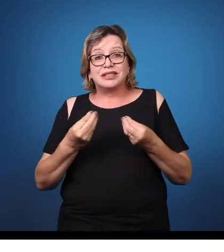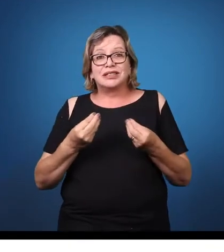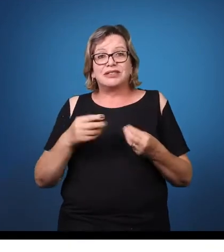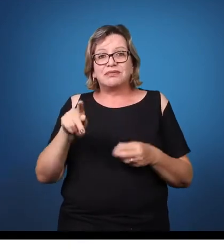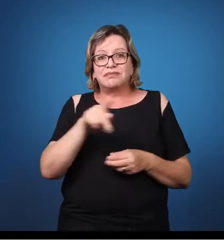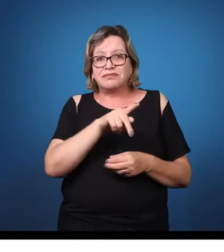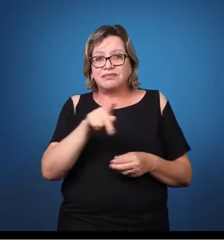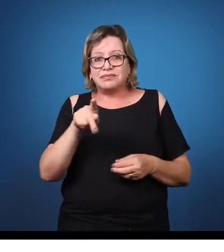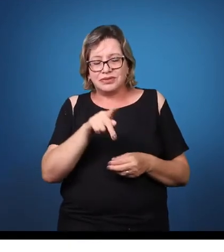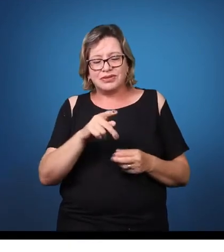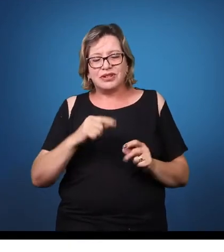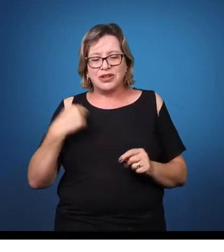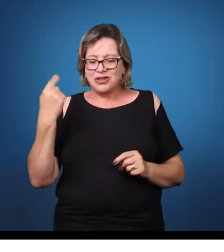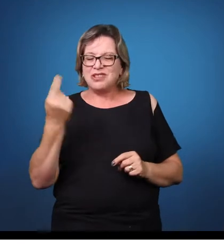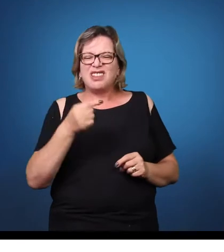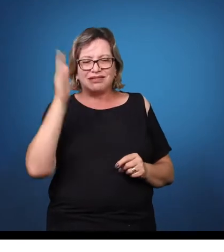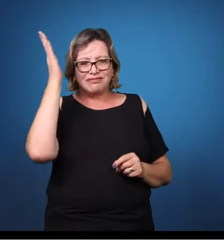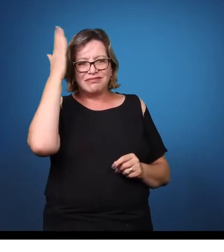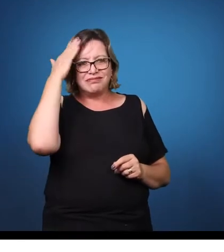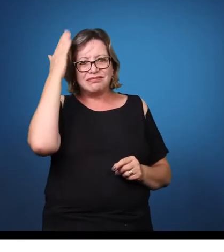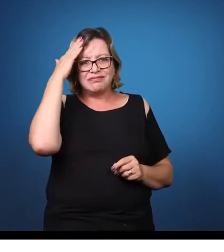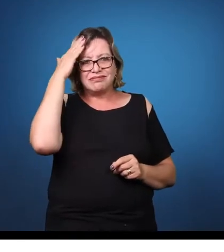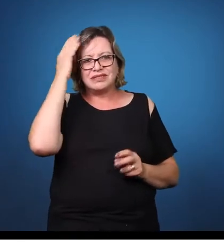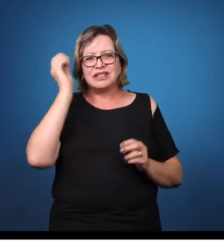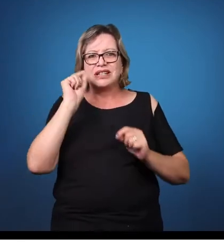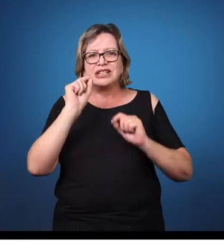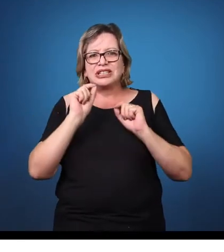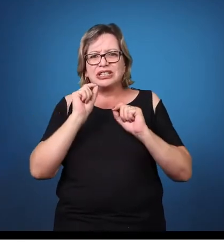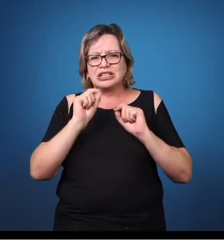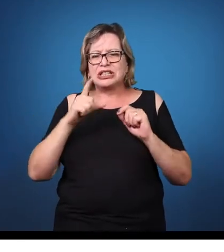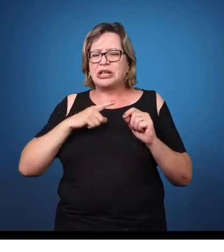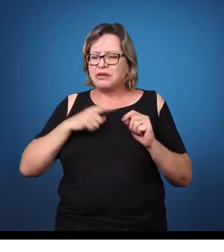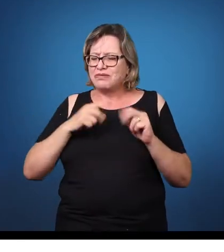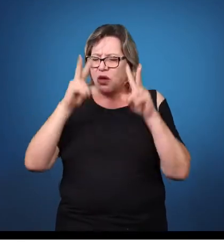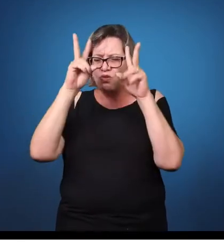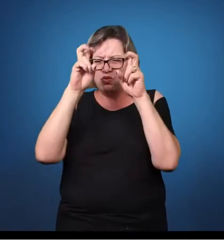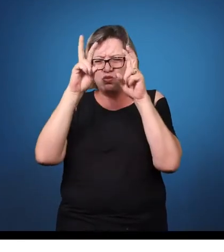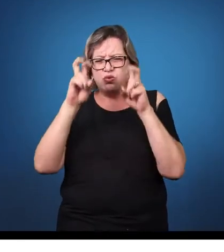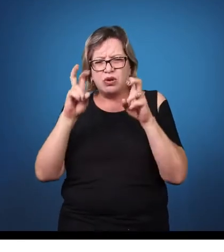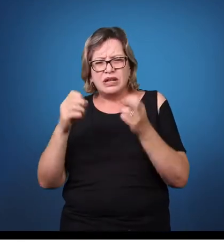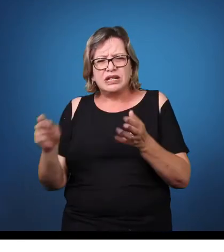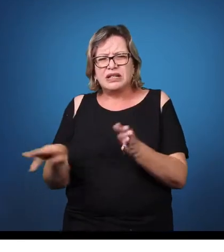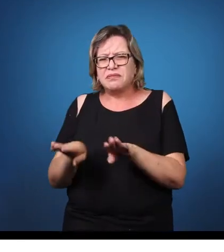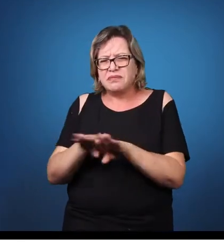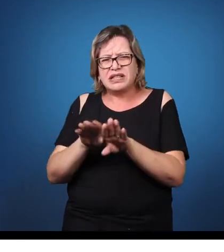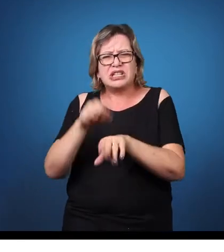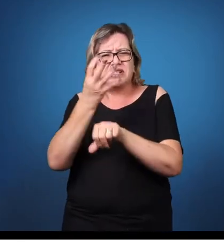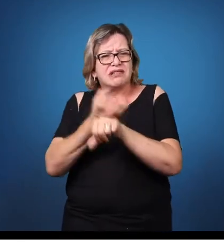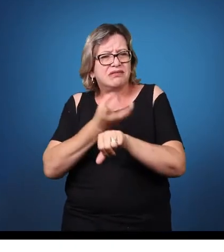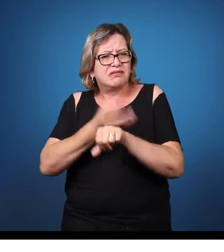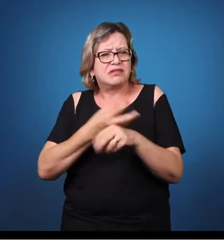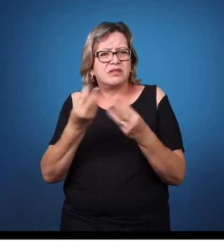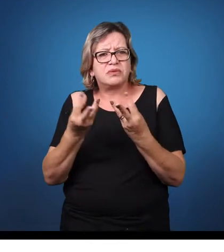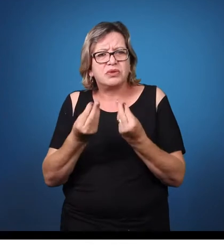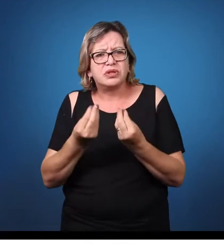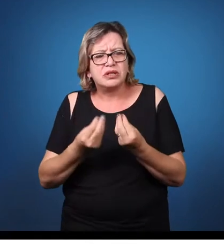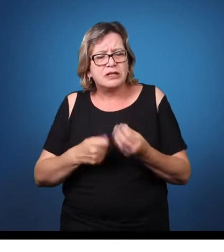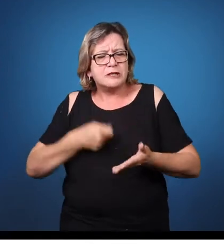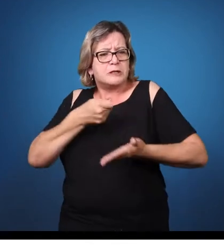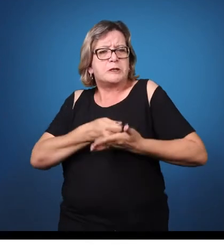organização, de abstração, conceituação, que é justamente onde requer a grande dificuldade